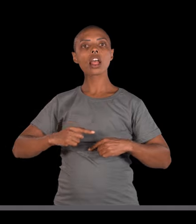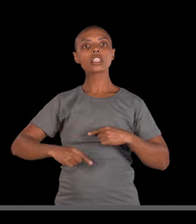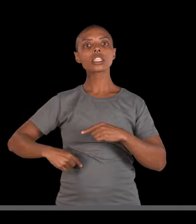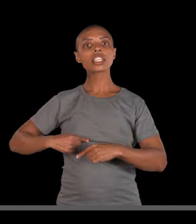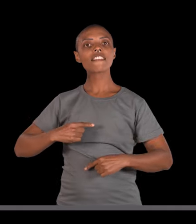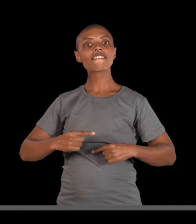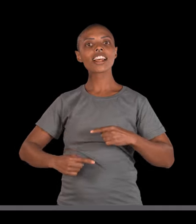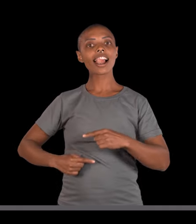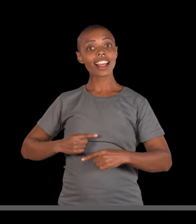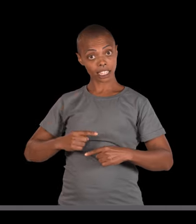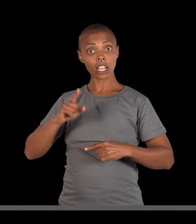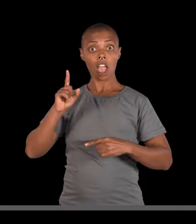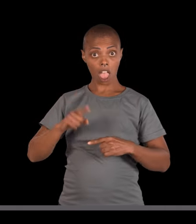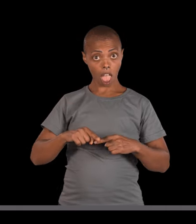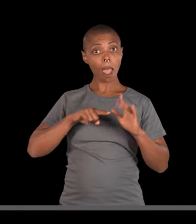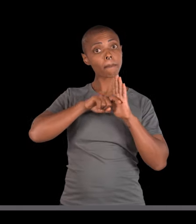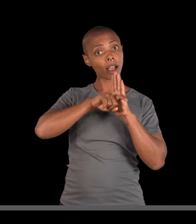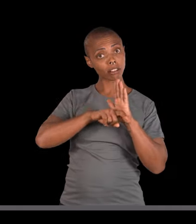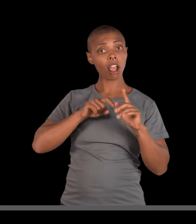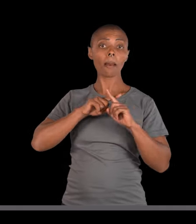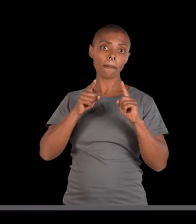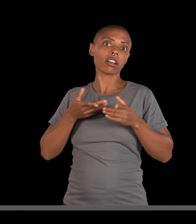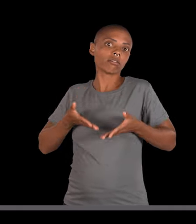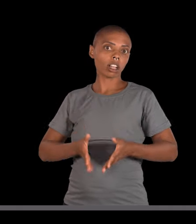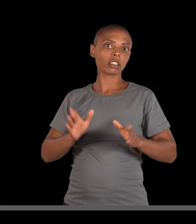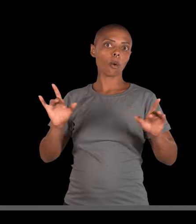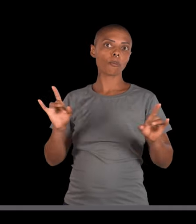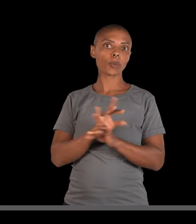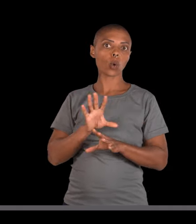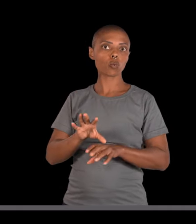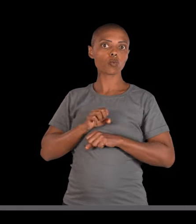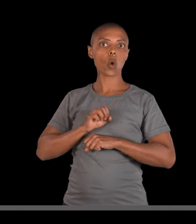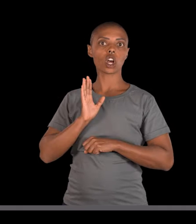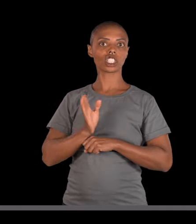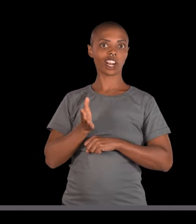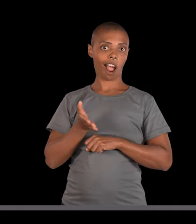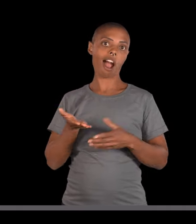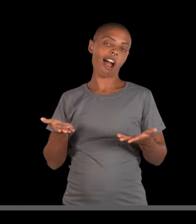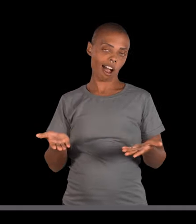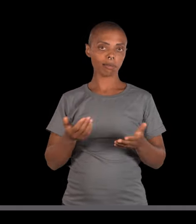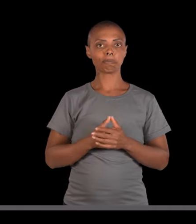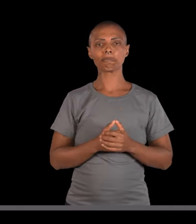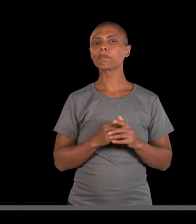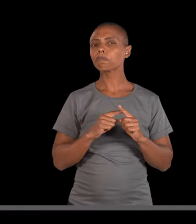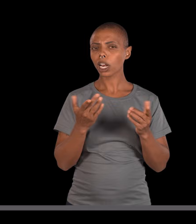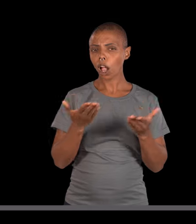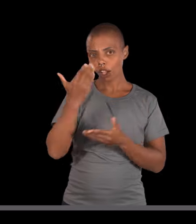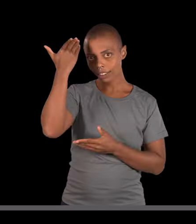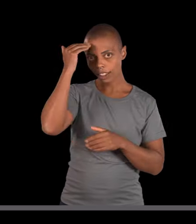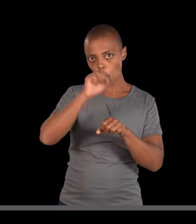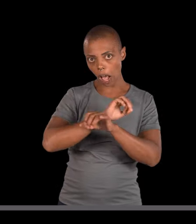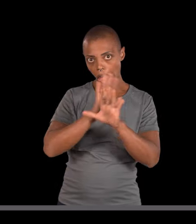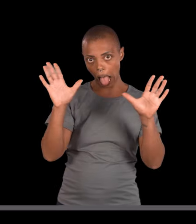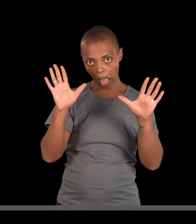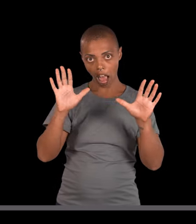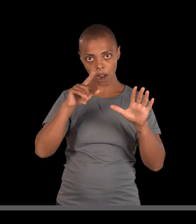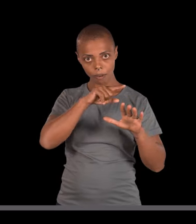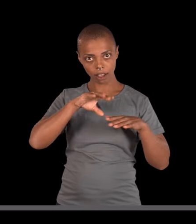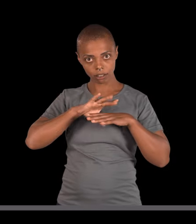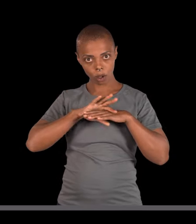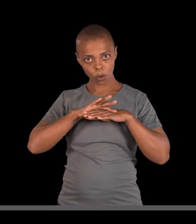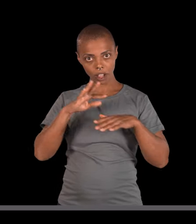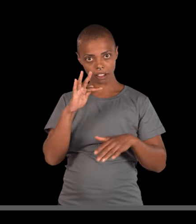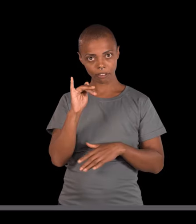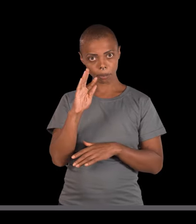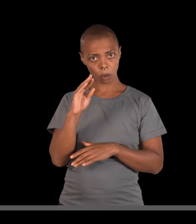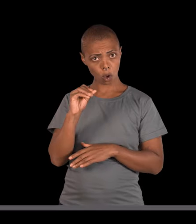doença bacteriana e também vai ser chamada de doença congênita quando a criança nasce com ela. Agora que você está fera nessa doença,